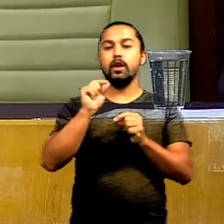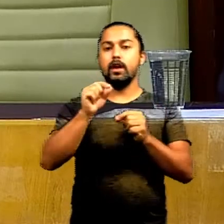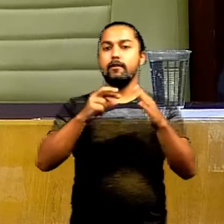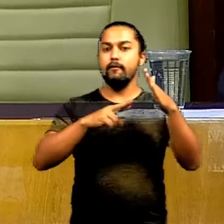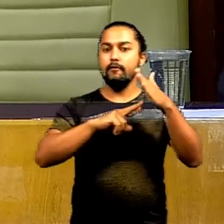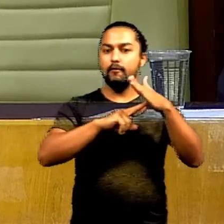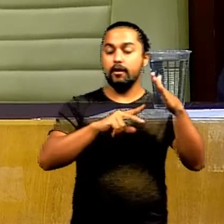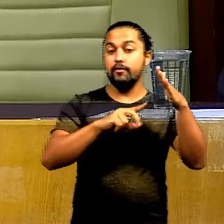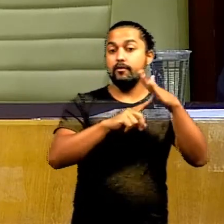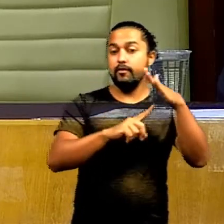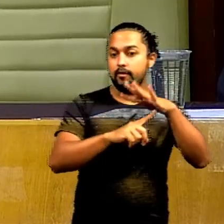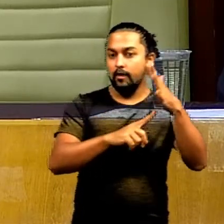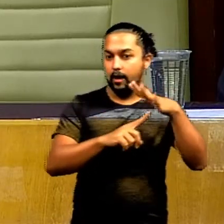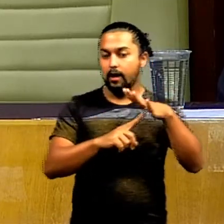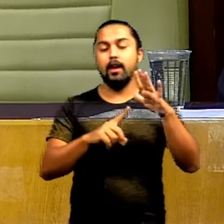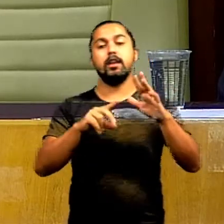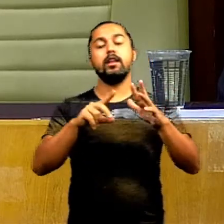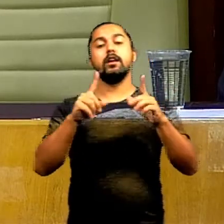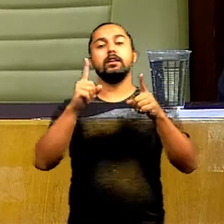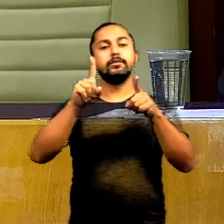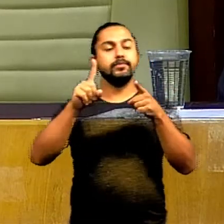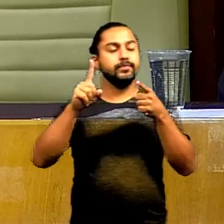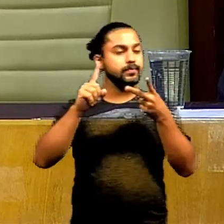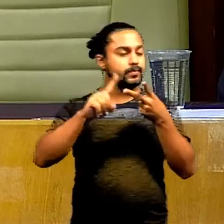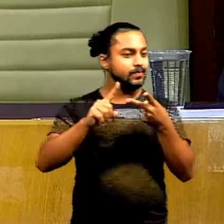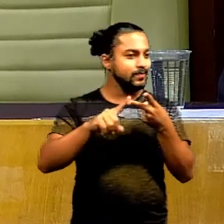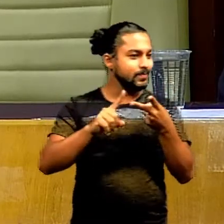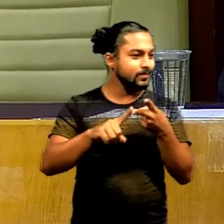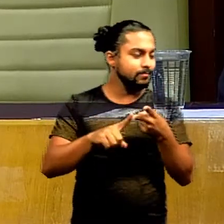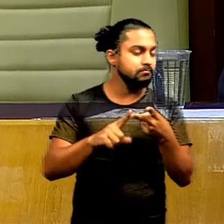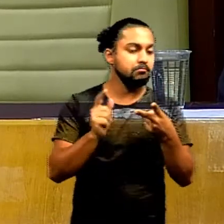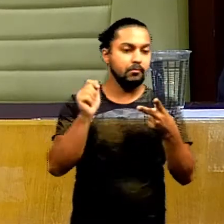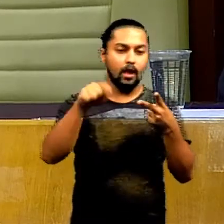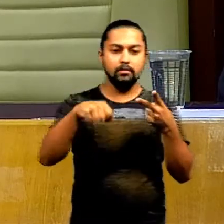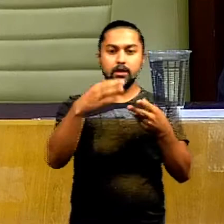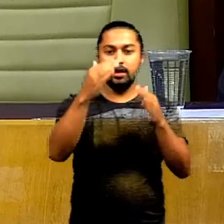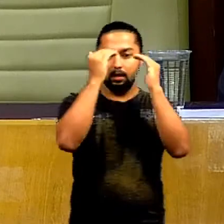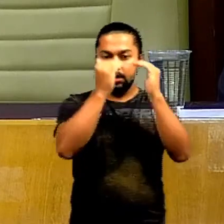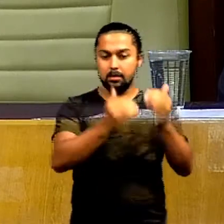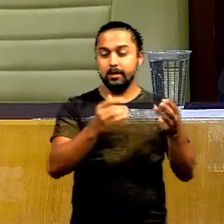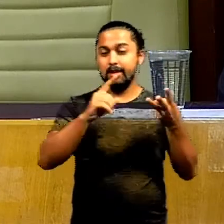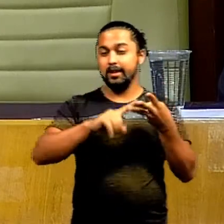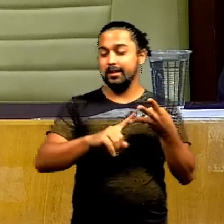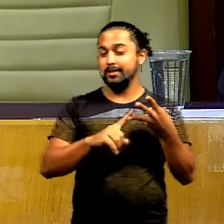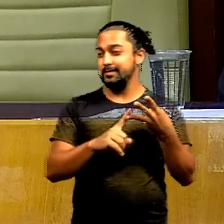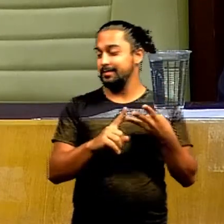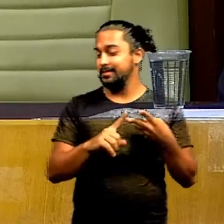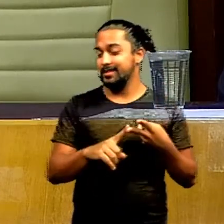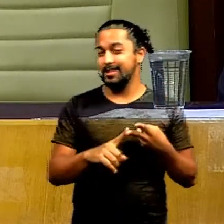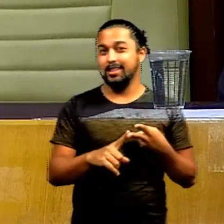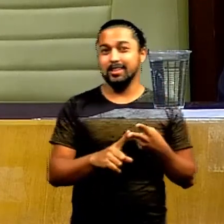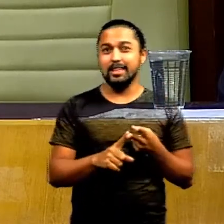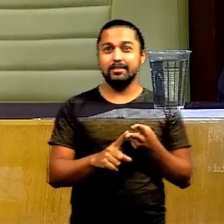feiras livres, horte e fruto e grandeza e as praças de alimentação das feiras especiais e feiras...